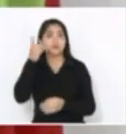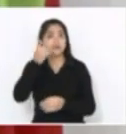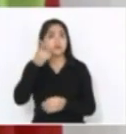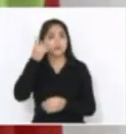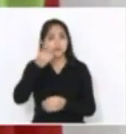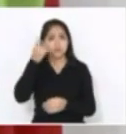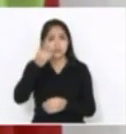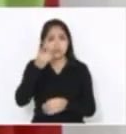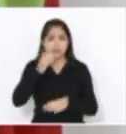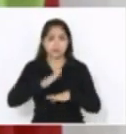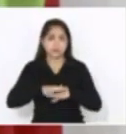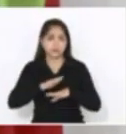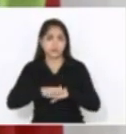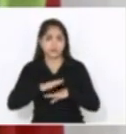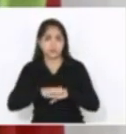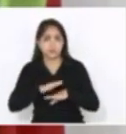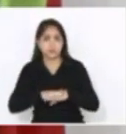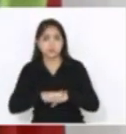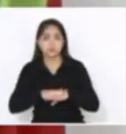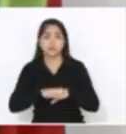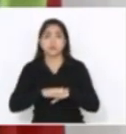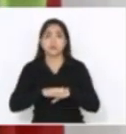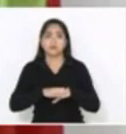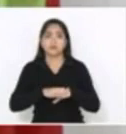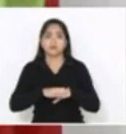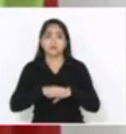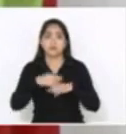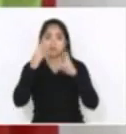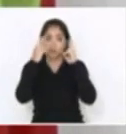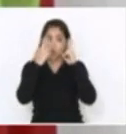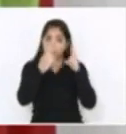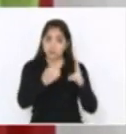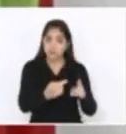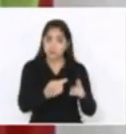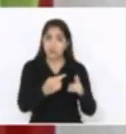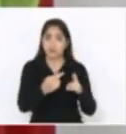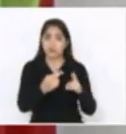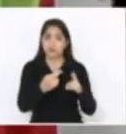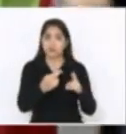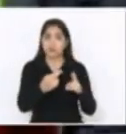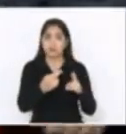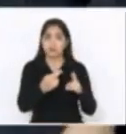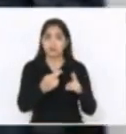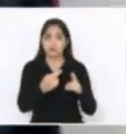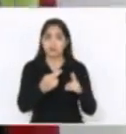a mesma função com muito respeito a funcionário de cartório,